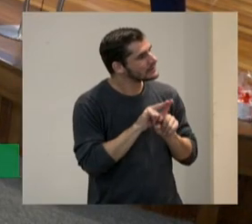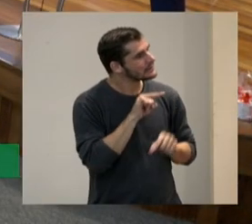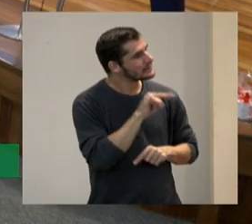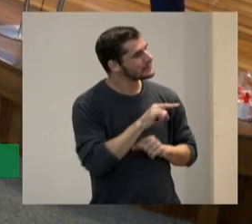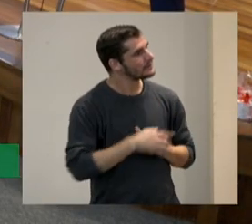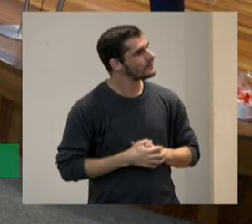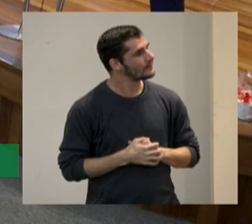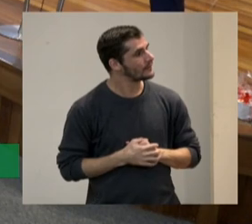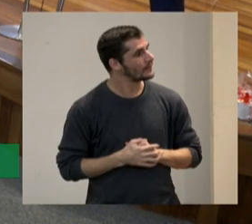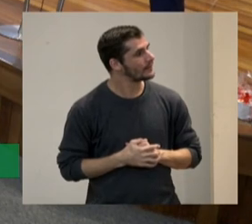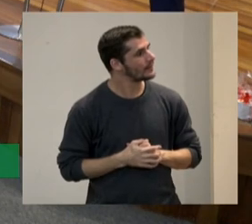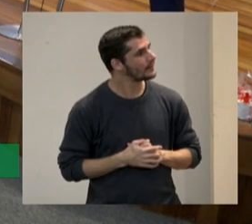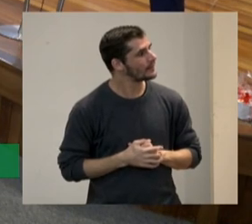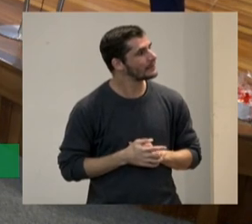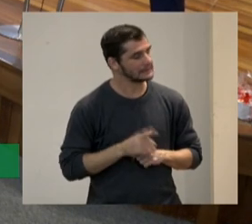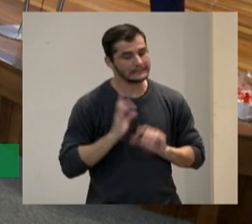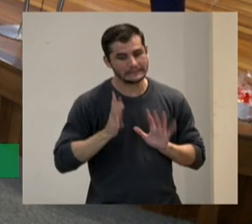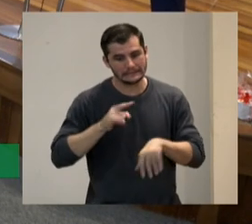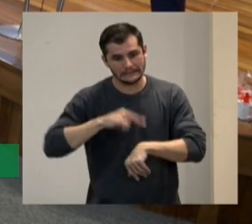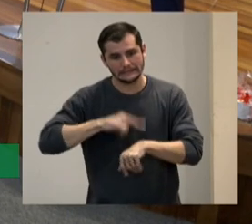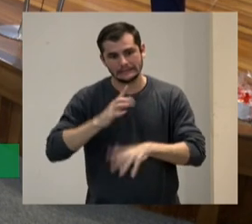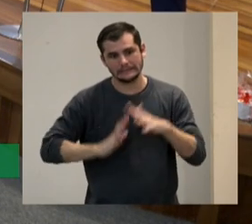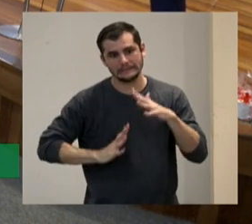já estouramos o nosso